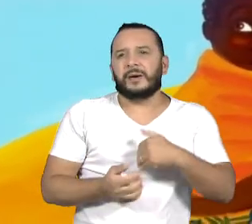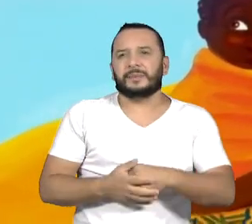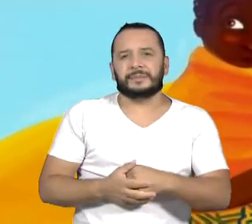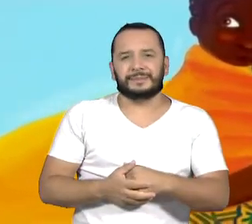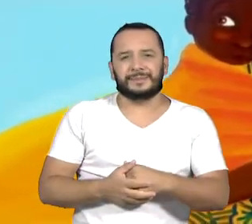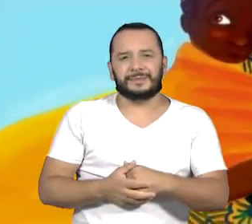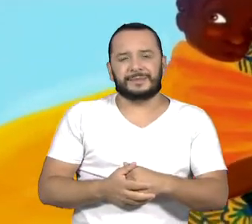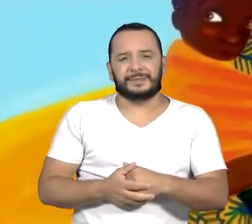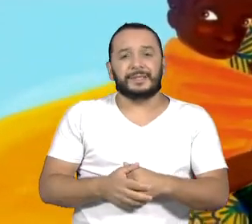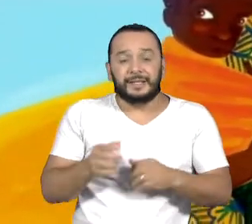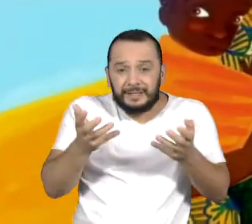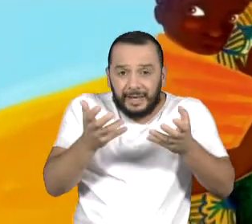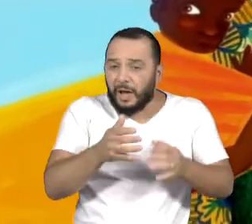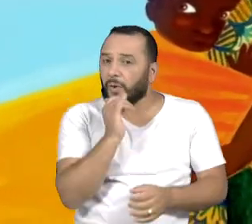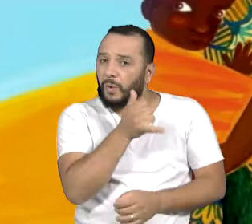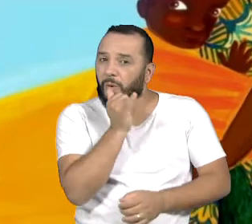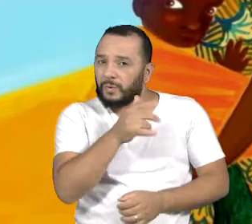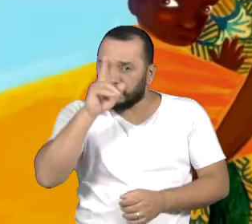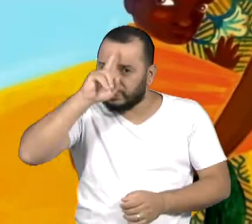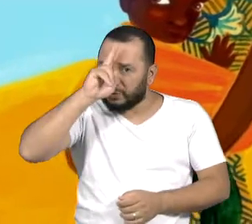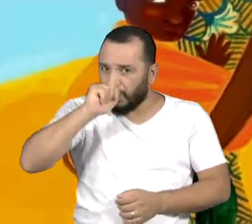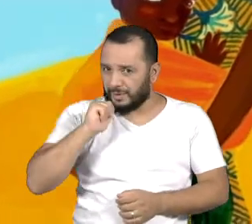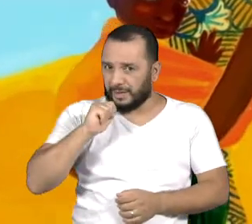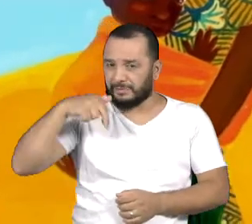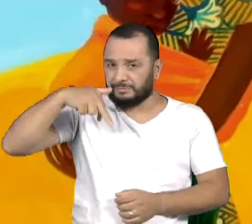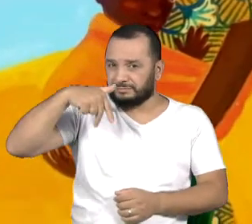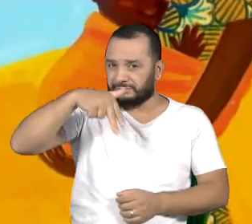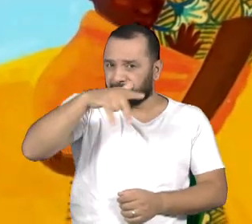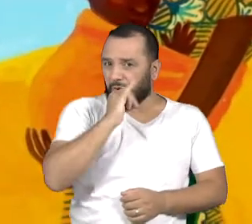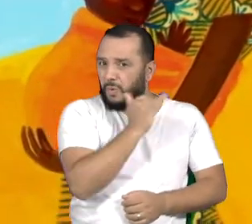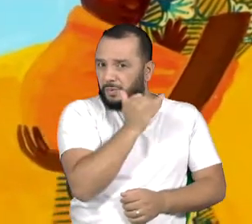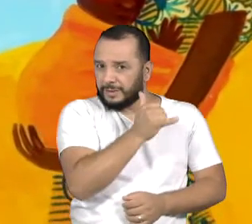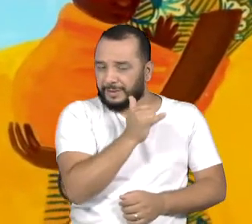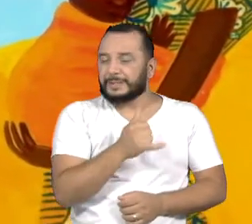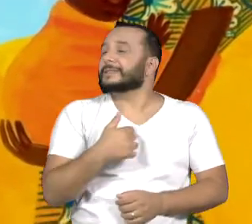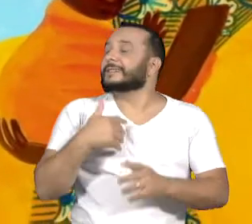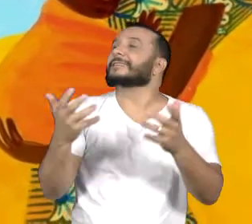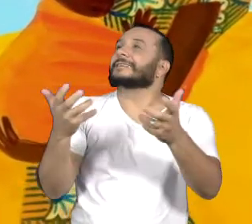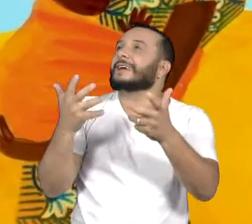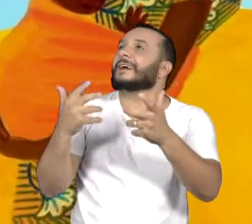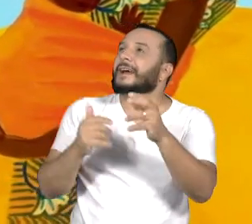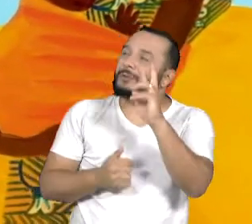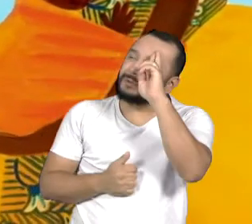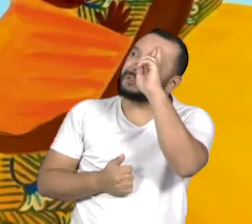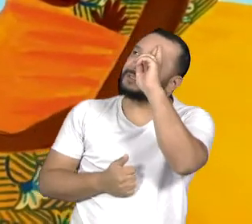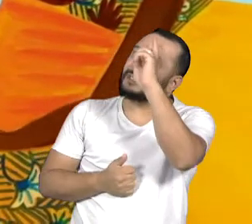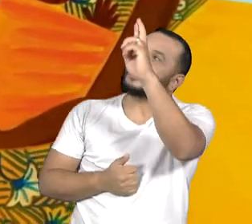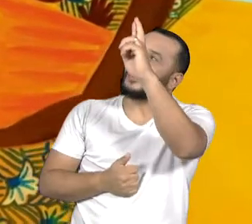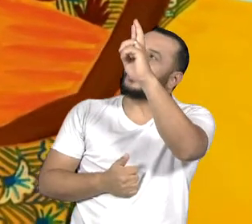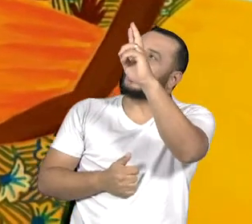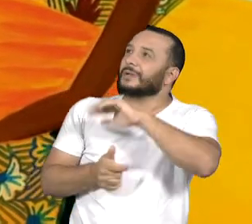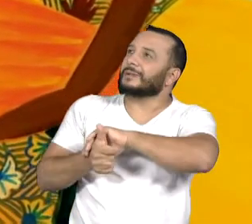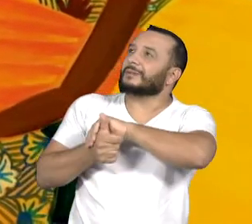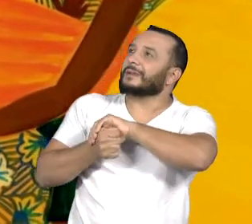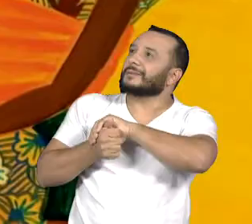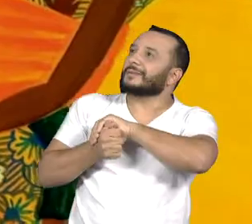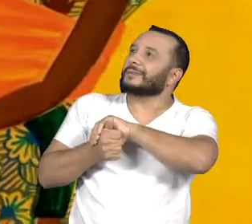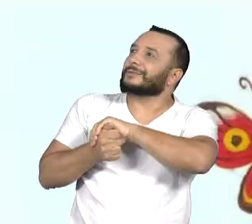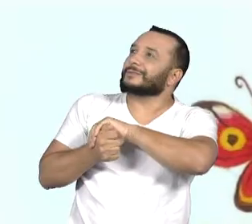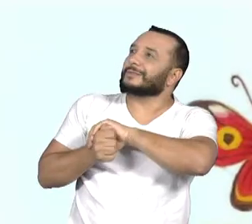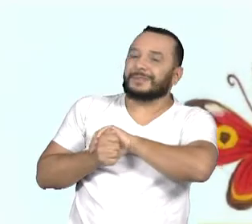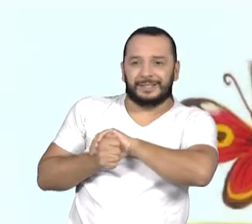Quer que eu conte uma história no caminho? Só se for a do Senhor Tartaruga, resmunga o Mi.